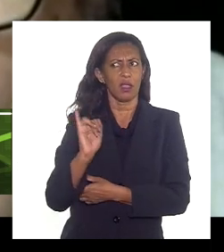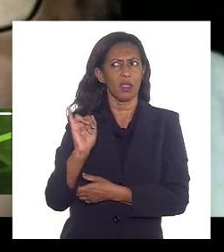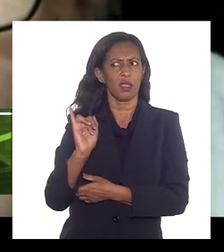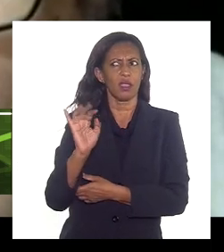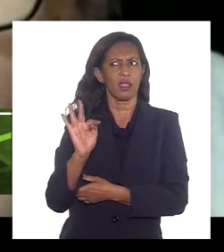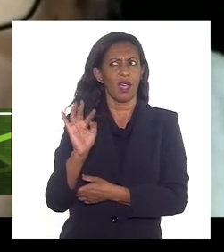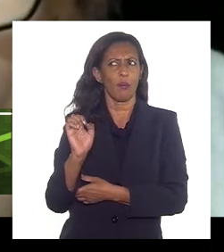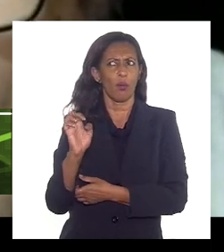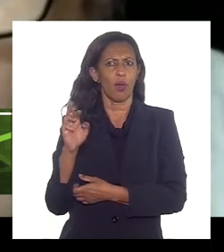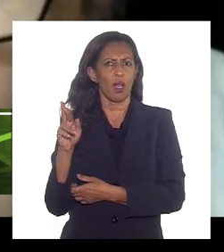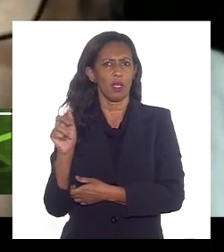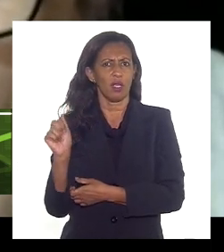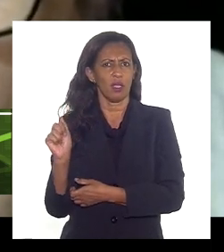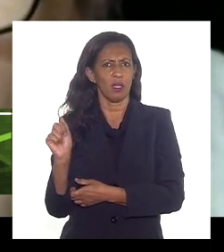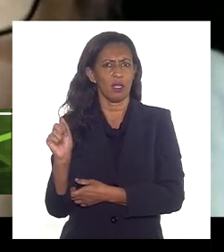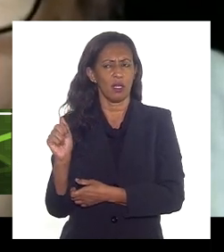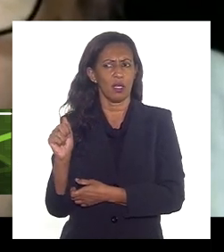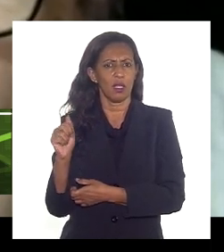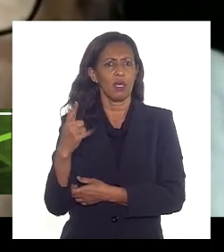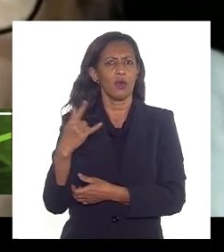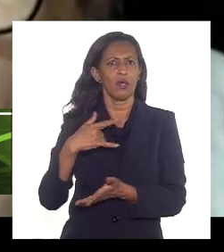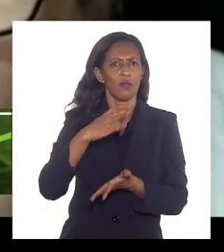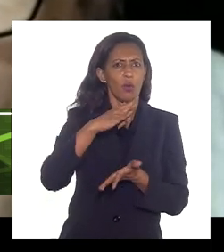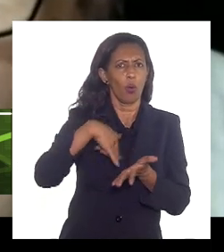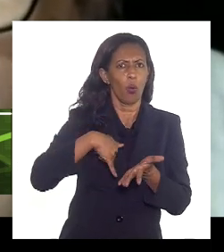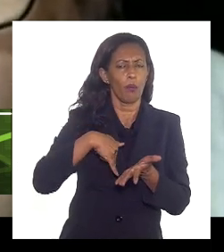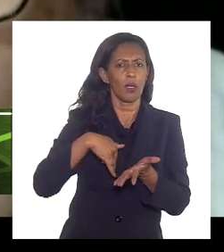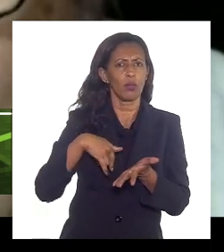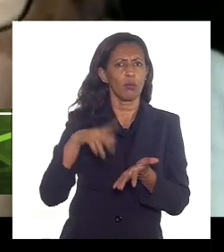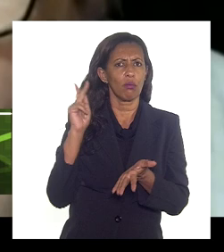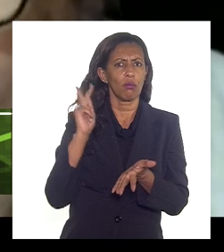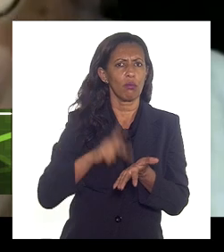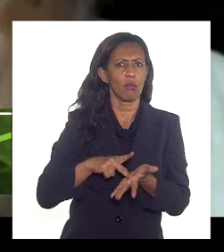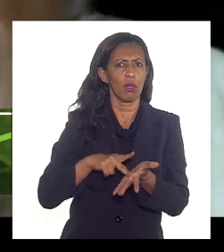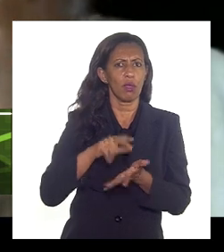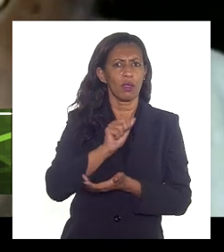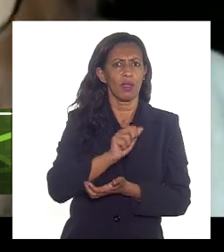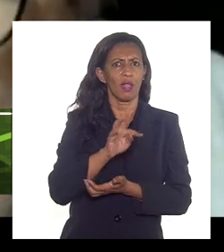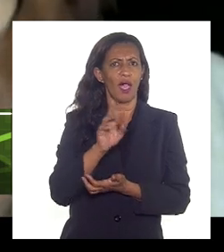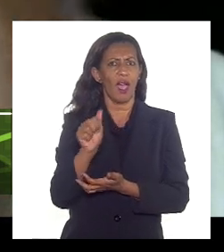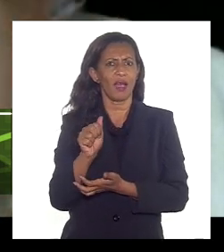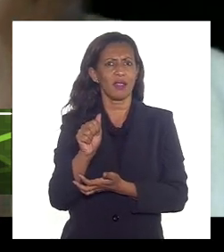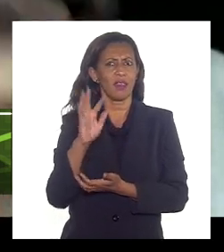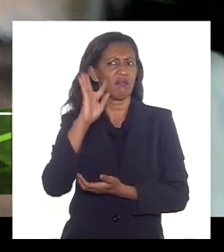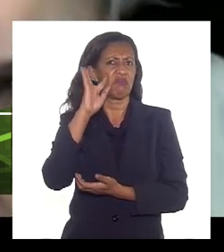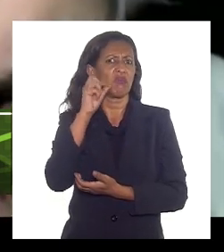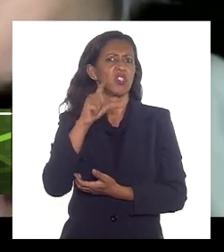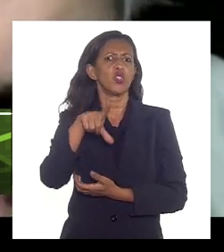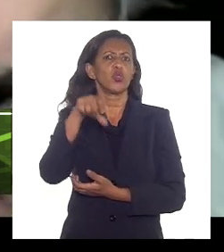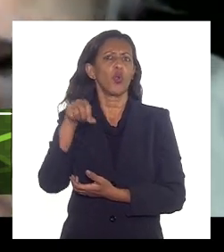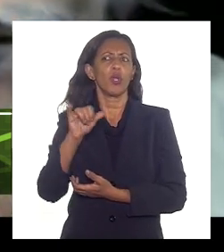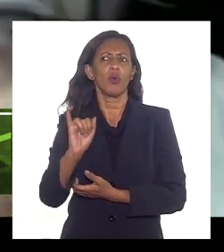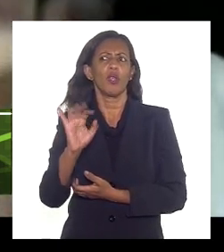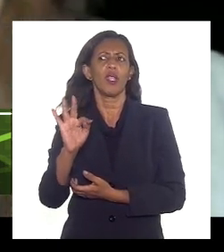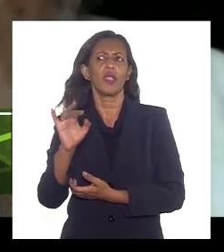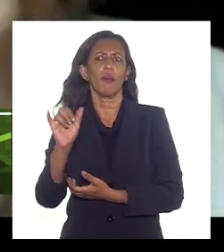Itaboraí? documento oficial da ata da diretoria que decide Itaboraí número um